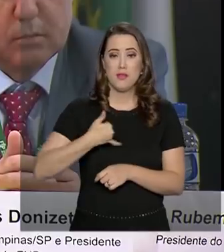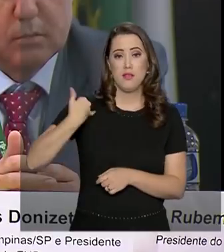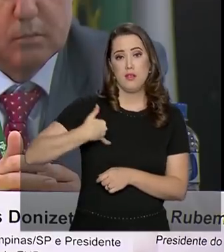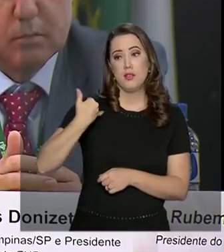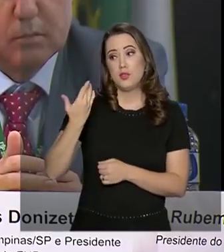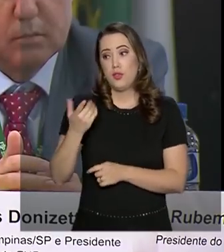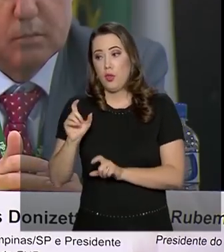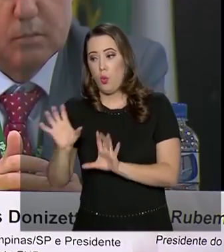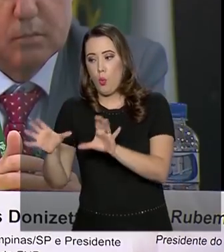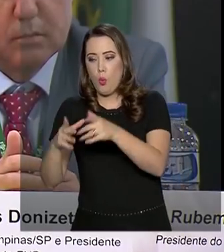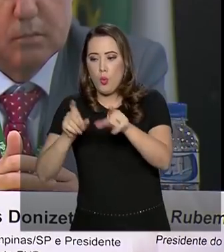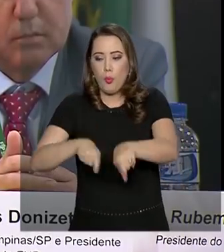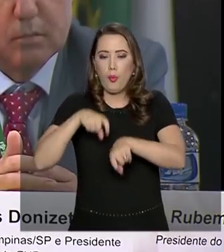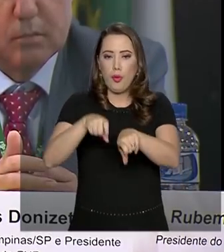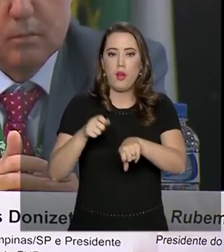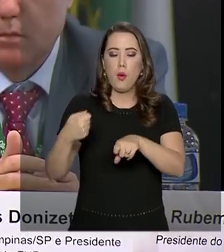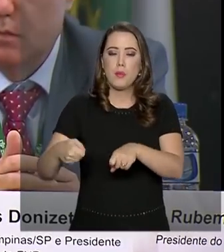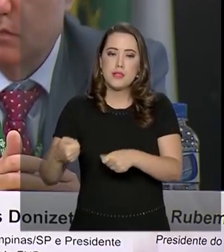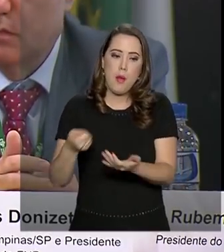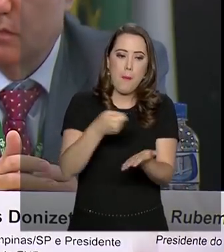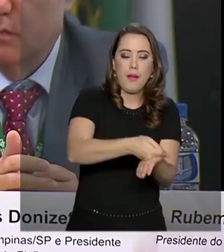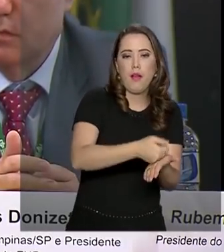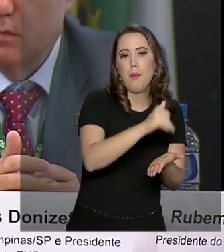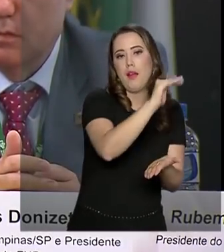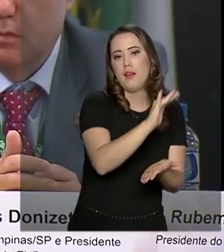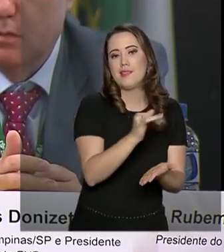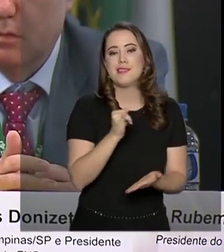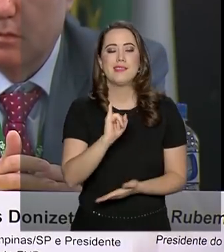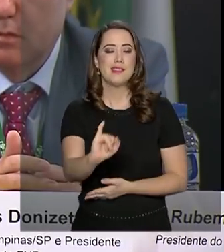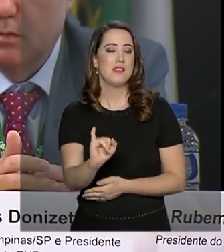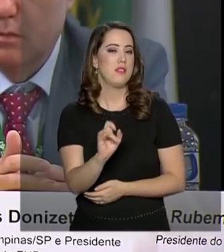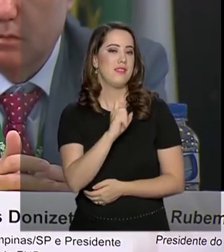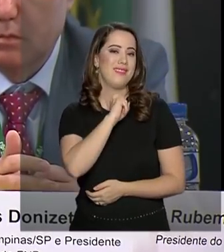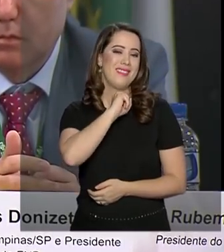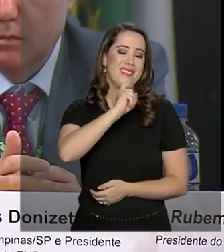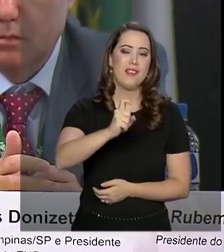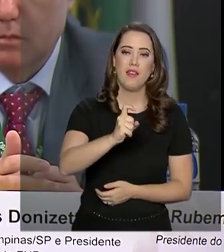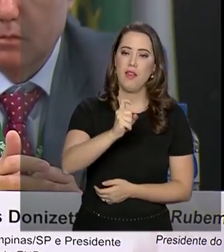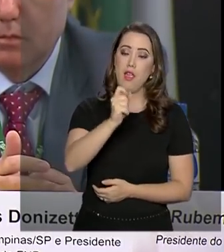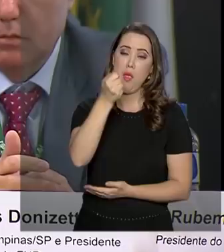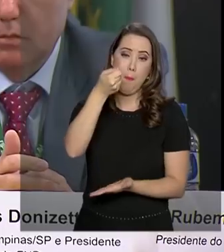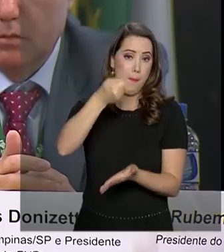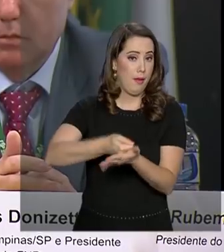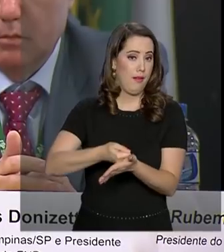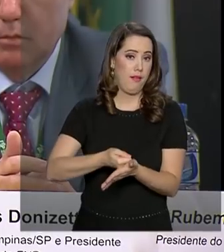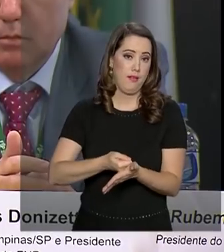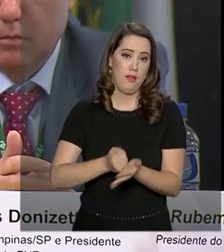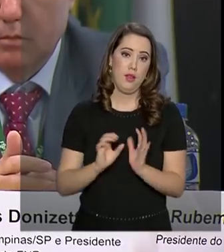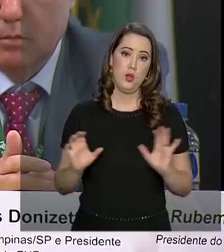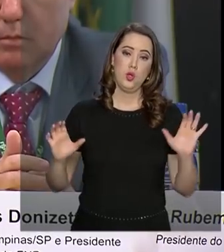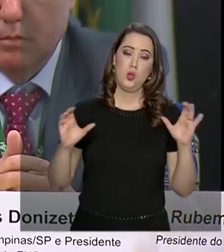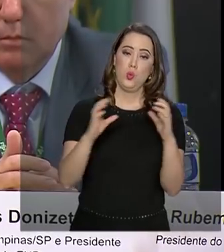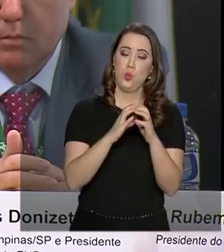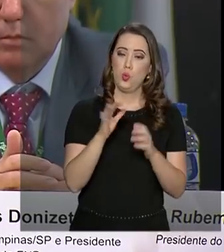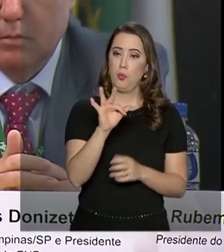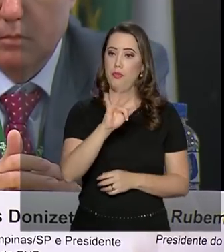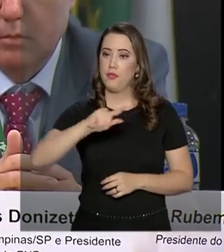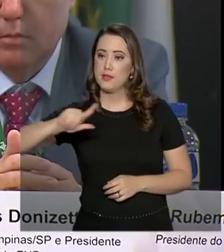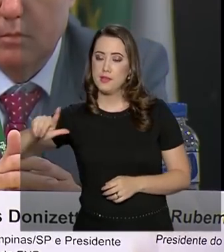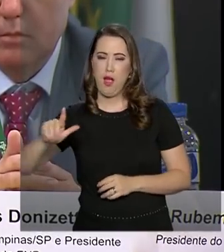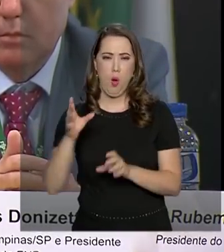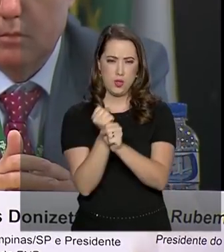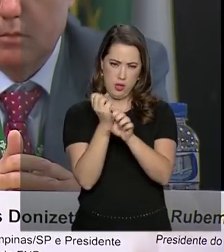rural que tem que contribuir. Se ninguém contribuir e a potência fiscal não chegar ao necessário,